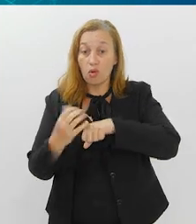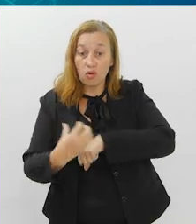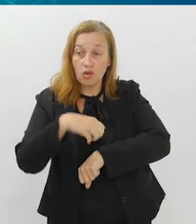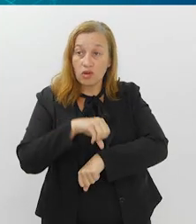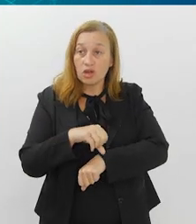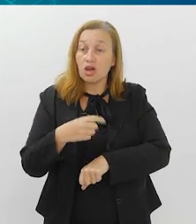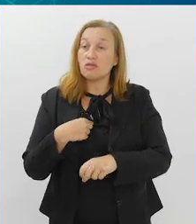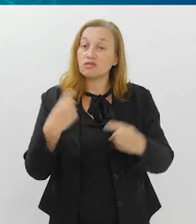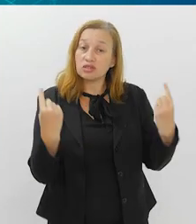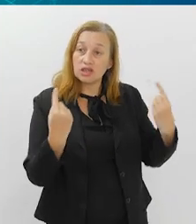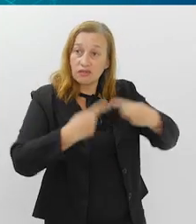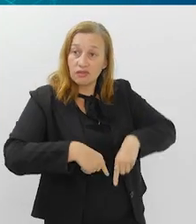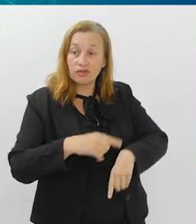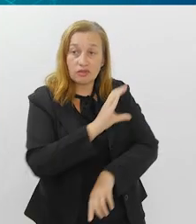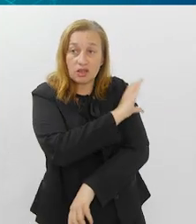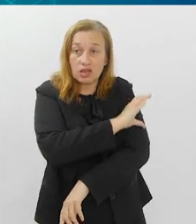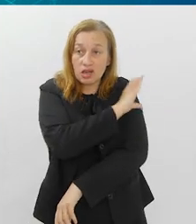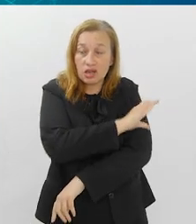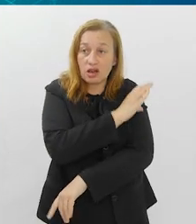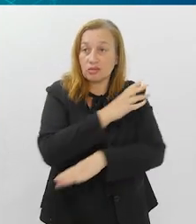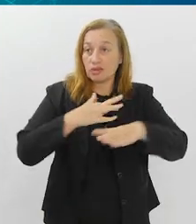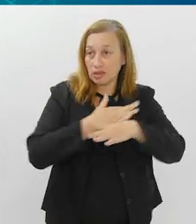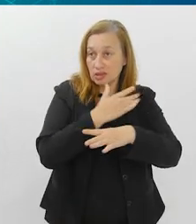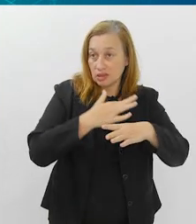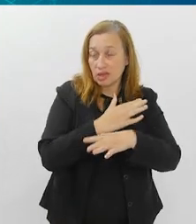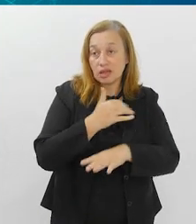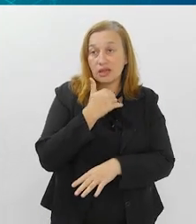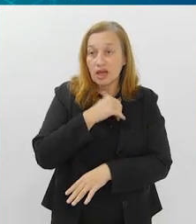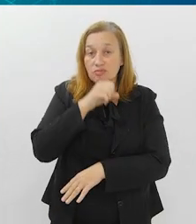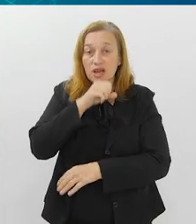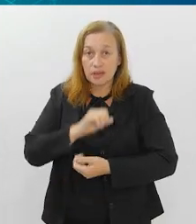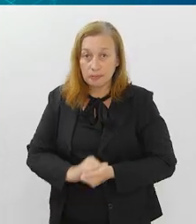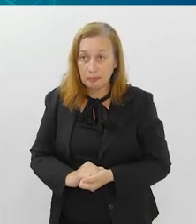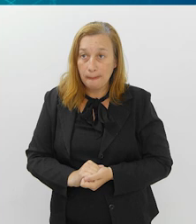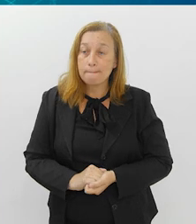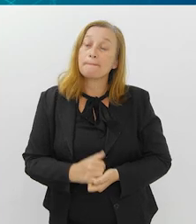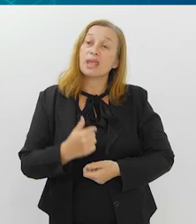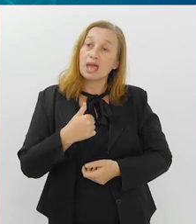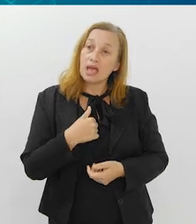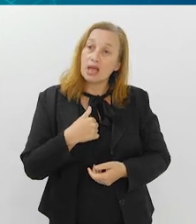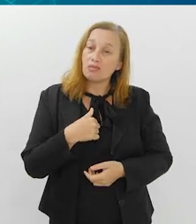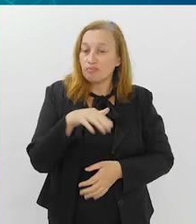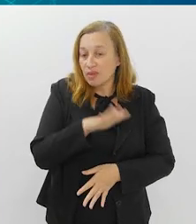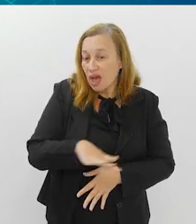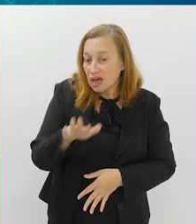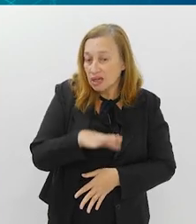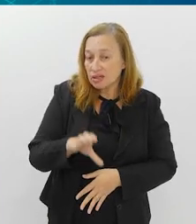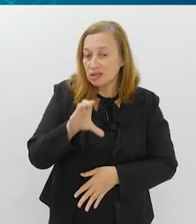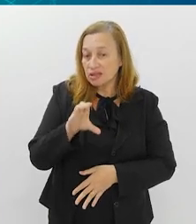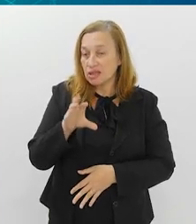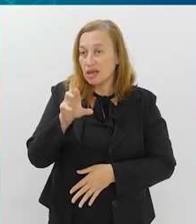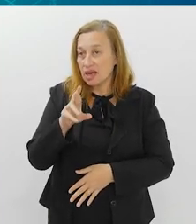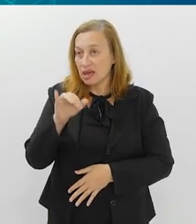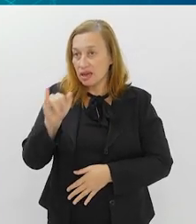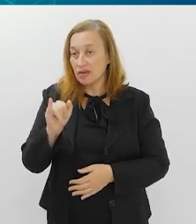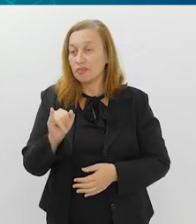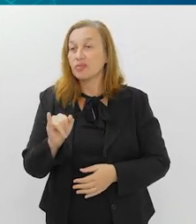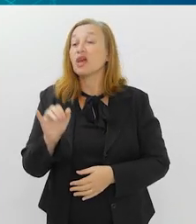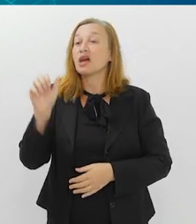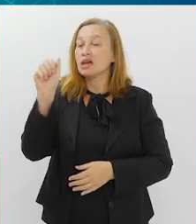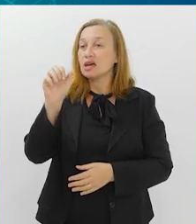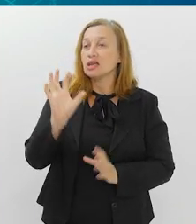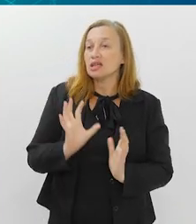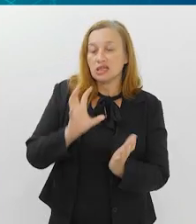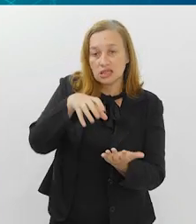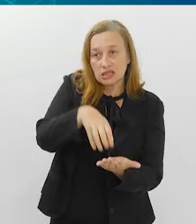Eu fiz um desafio na cidade de Campos para vacinação de Covid para as mães. Eu atendo as crianças do CRI de Campos. Campos tem um CRI,